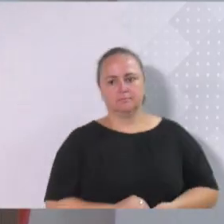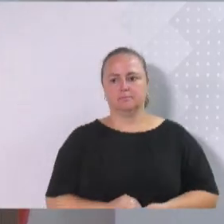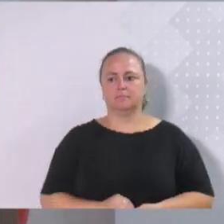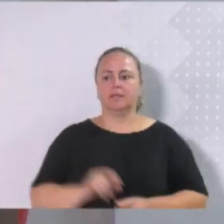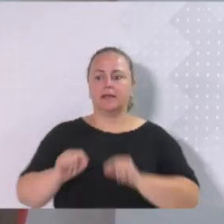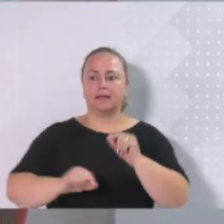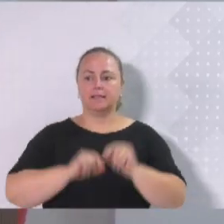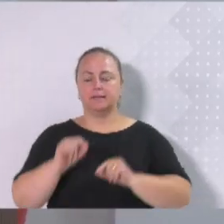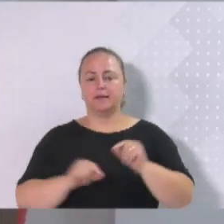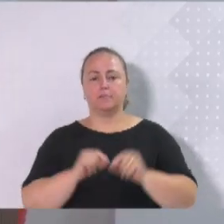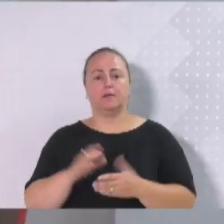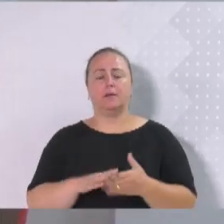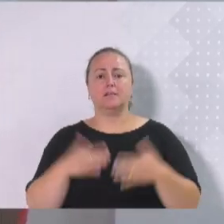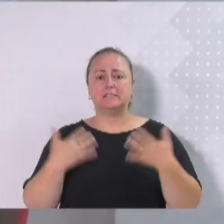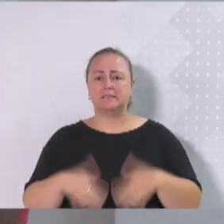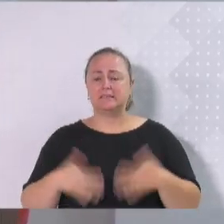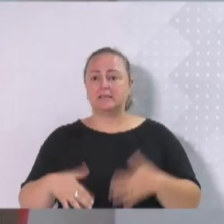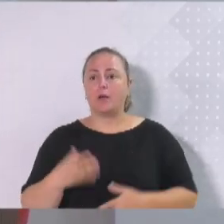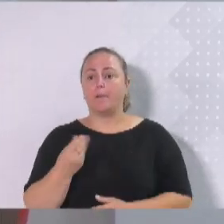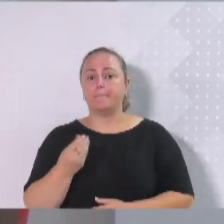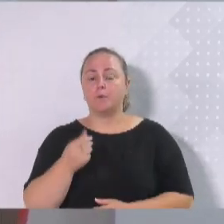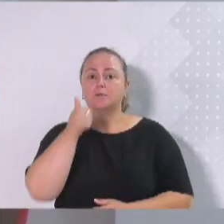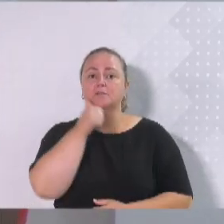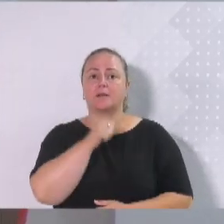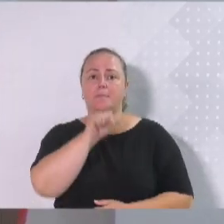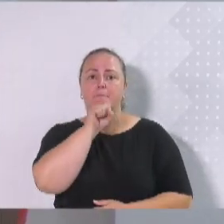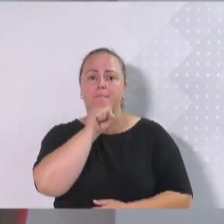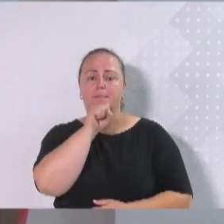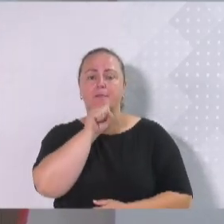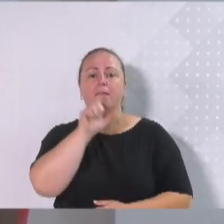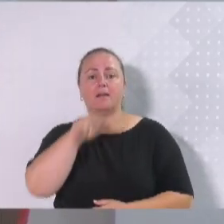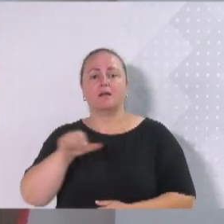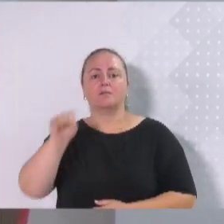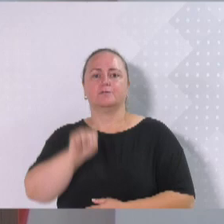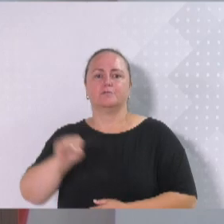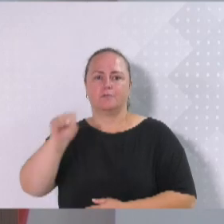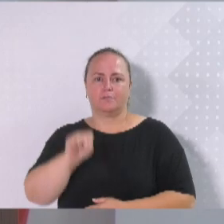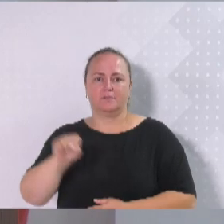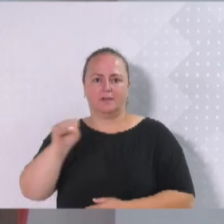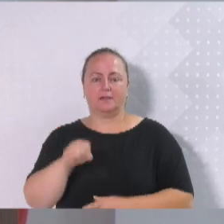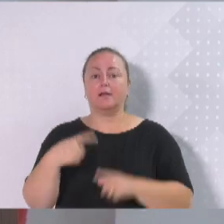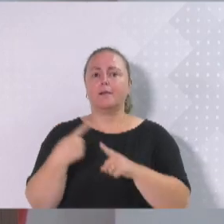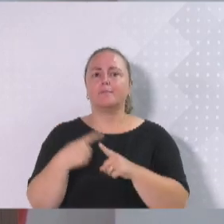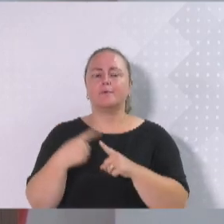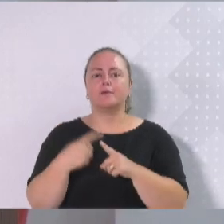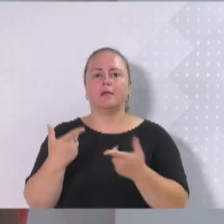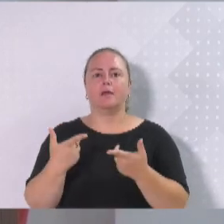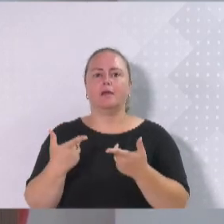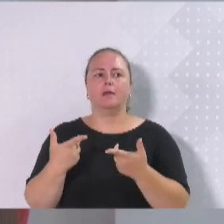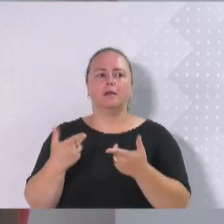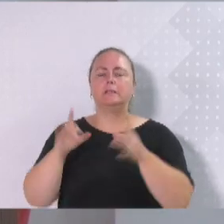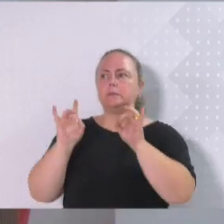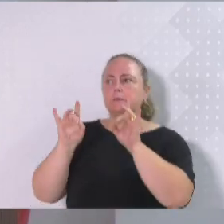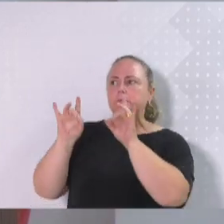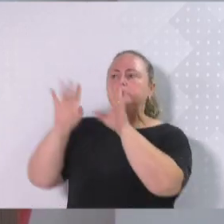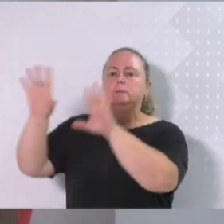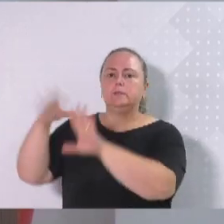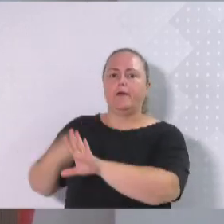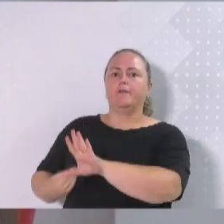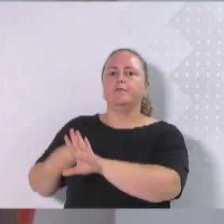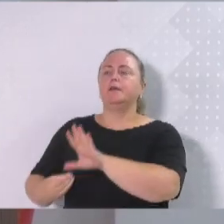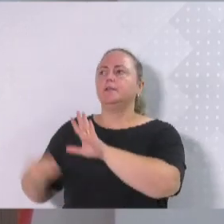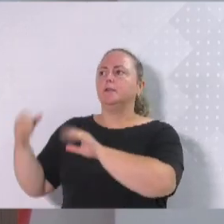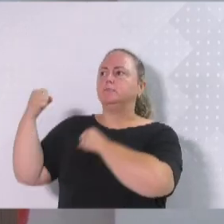mães solteiras, vítimas de violência doméstica, que chegam aqui para começar a vida. Qual a nossa estrutura para